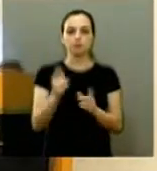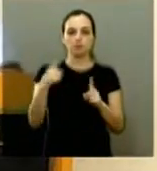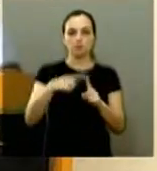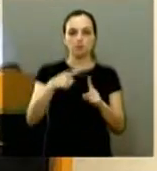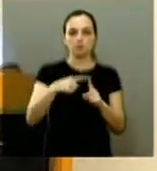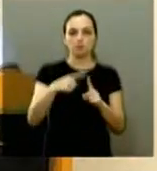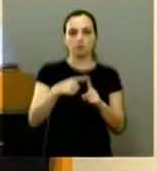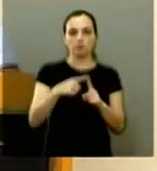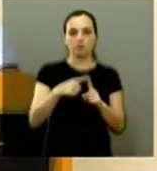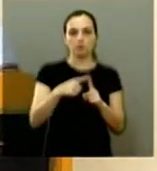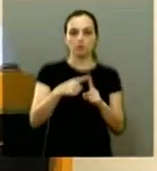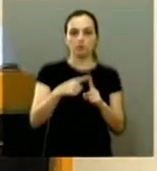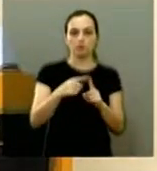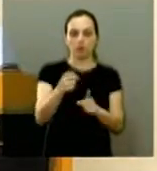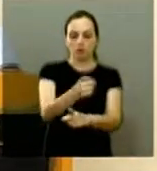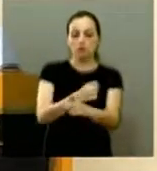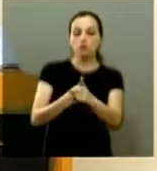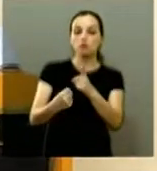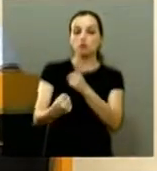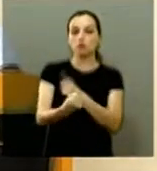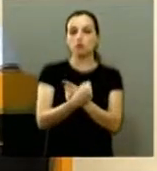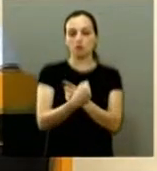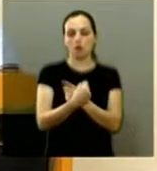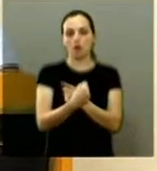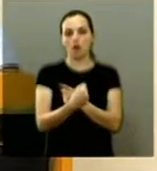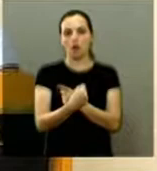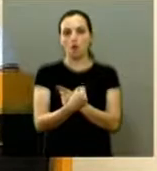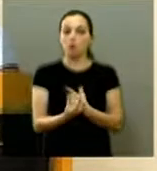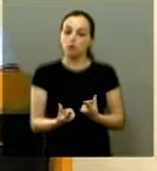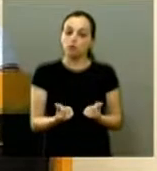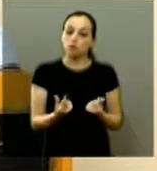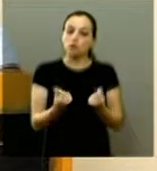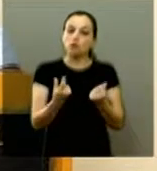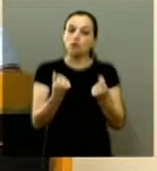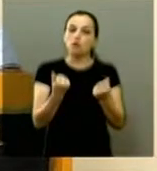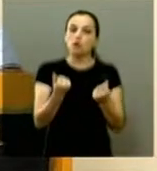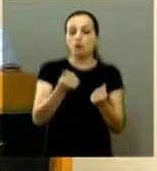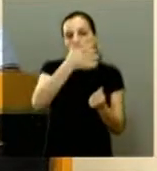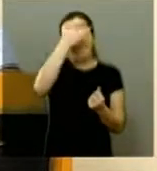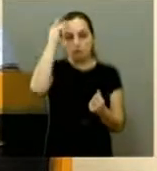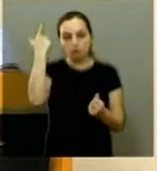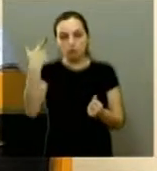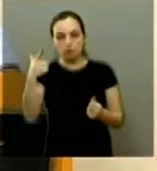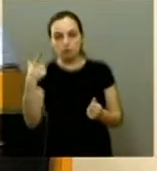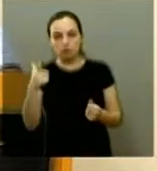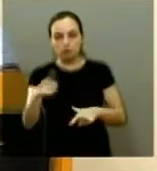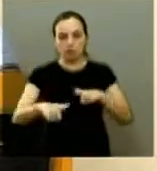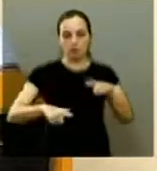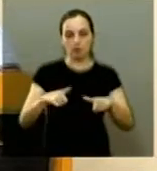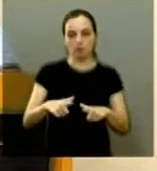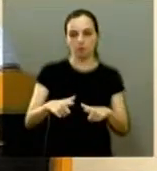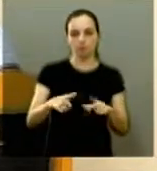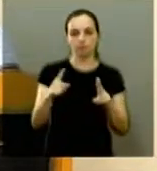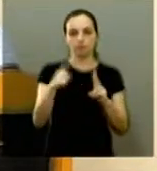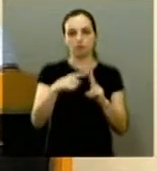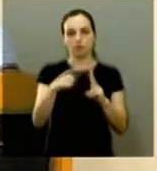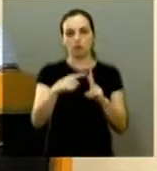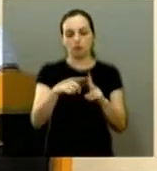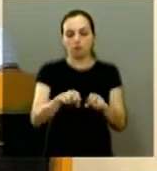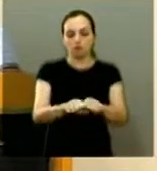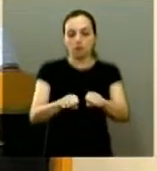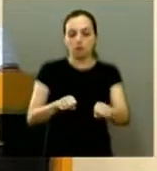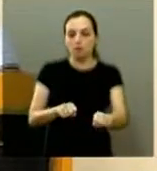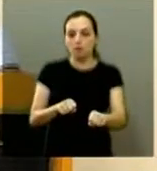social possibilitar renda para o desempregado segundo formação